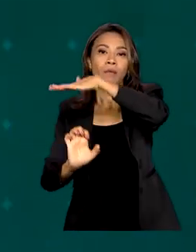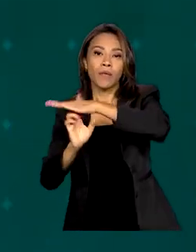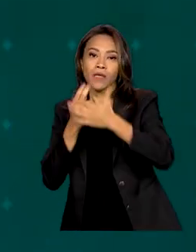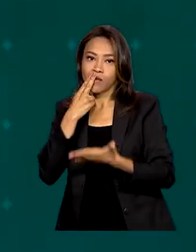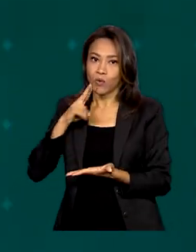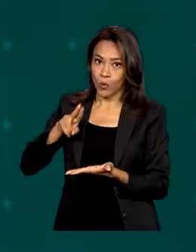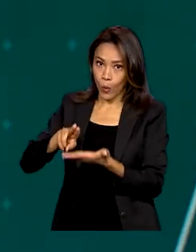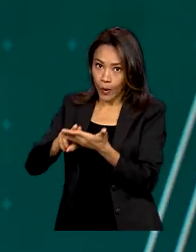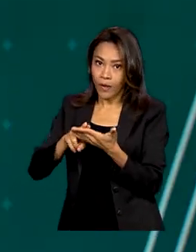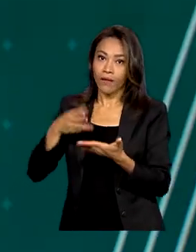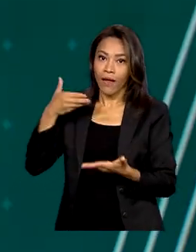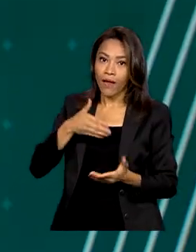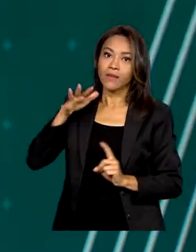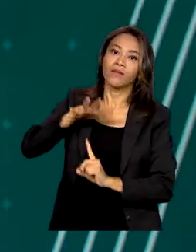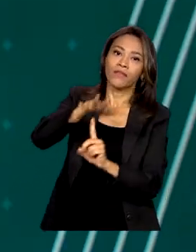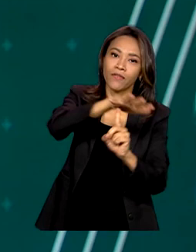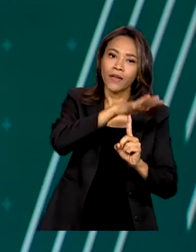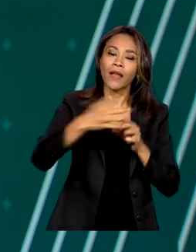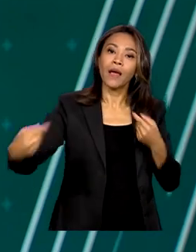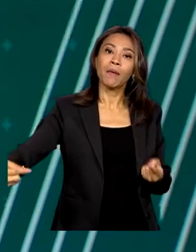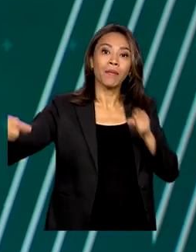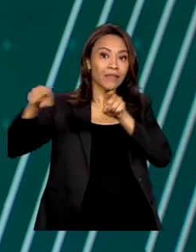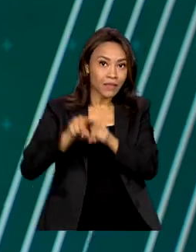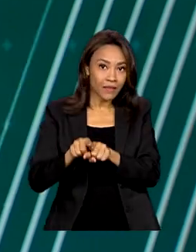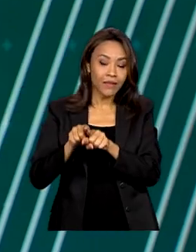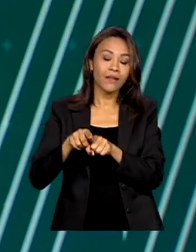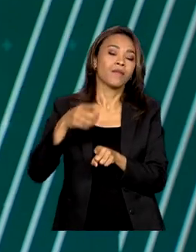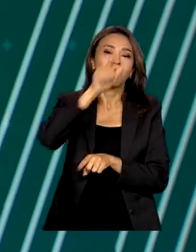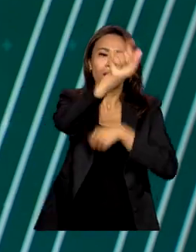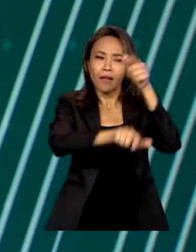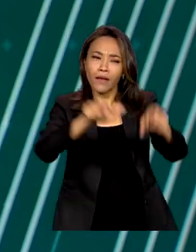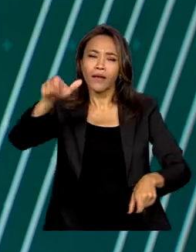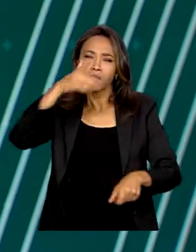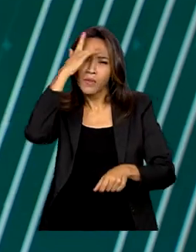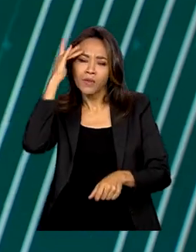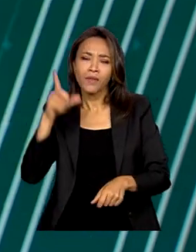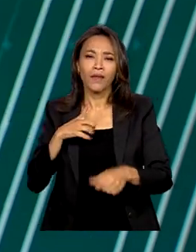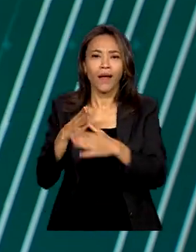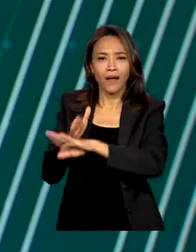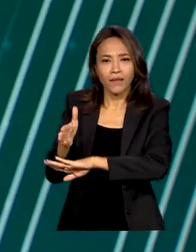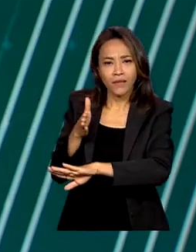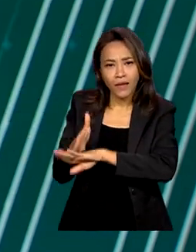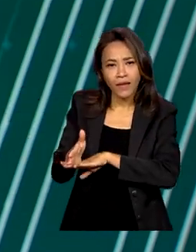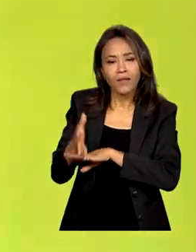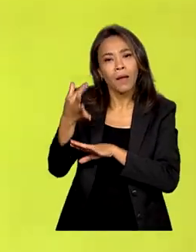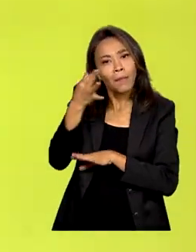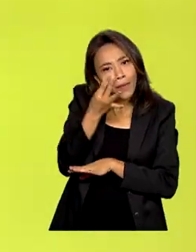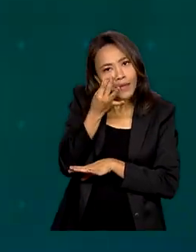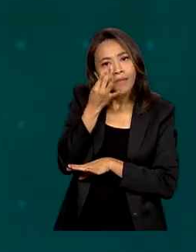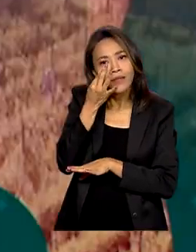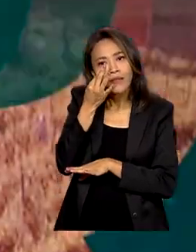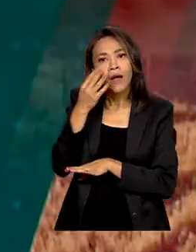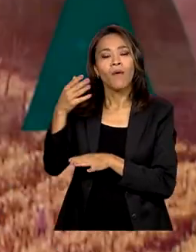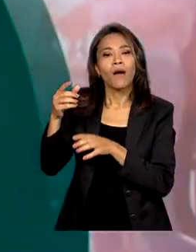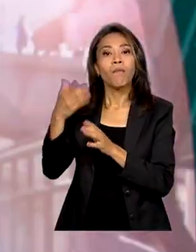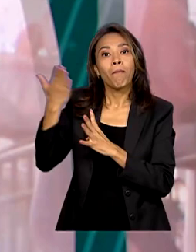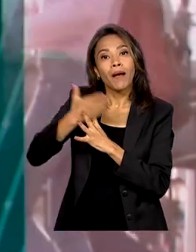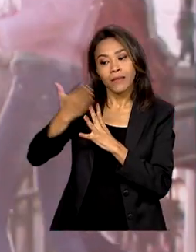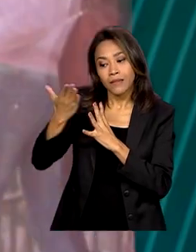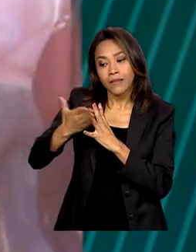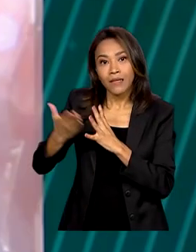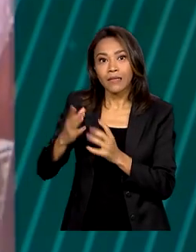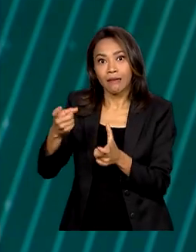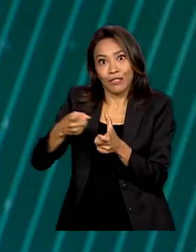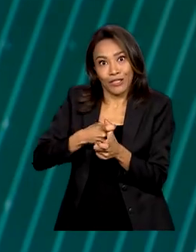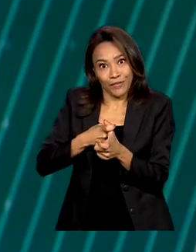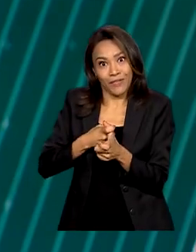é uma parceria entre as duas instituições e vai permitir que o cidadão tenha acesso ao atendimento presencial, parcelando a conta sem pesar